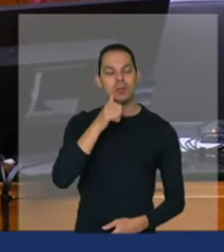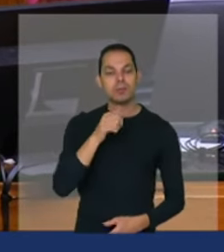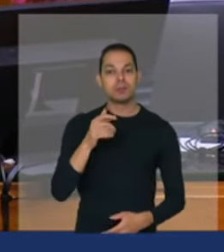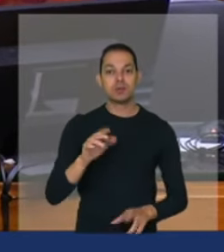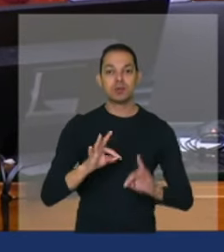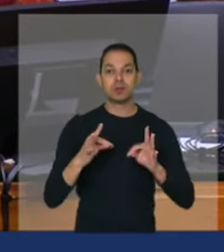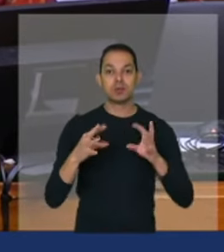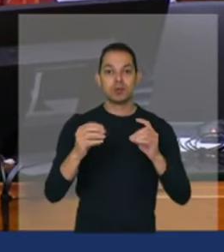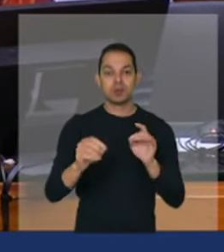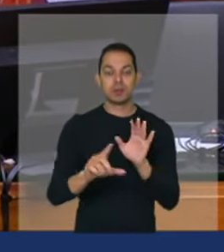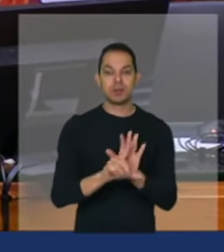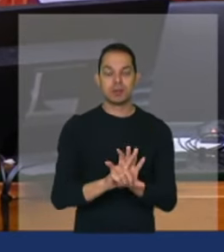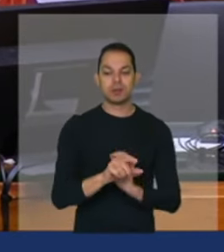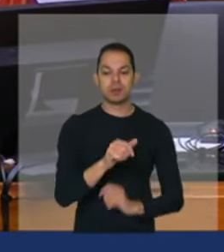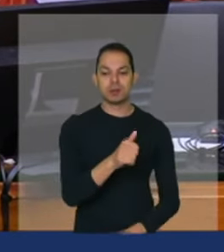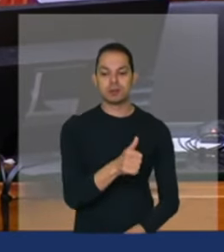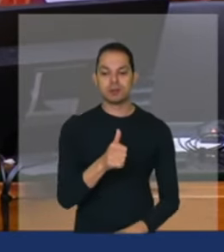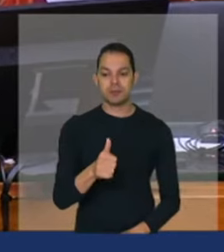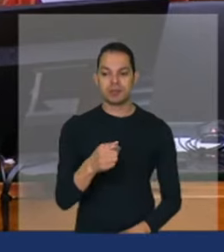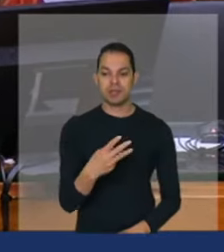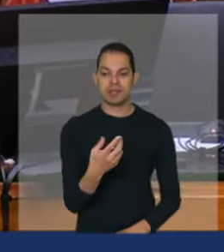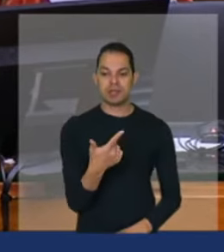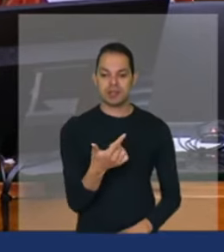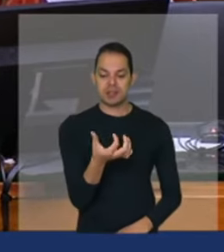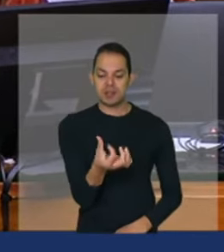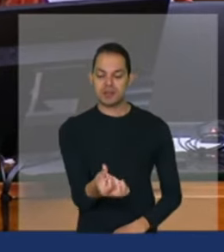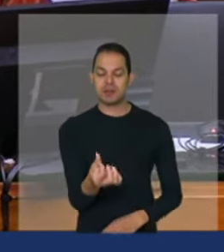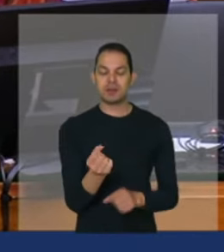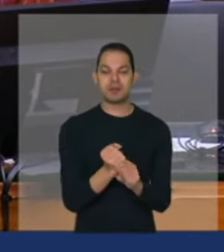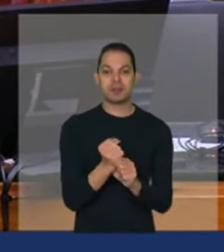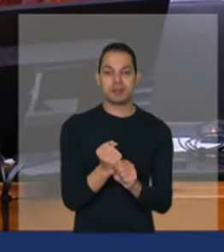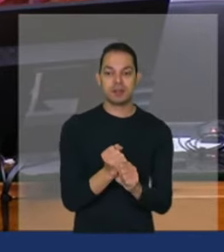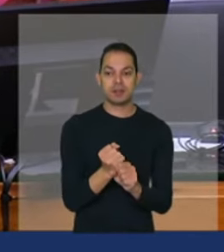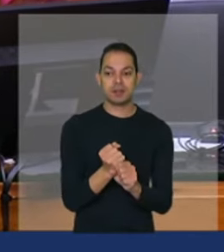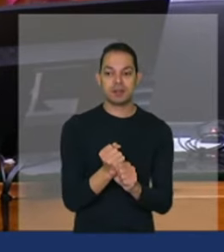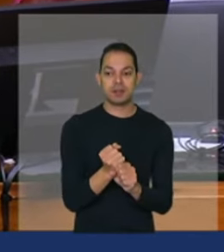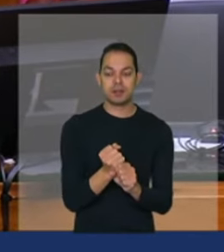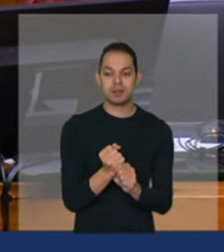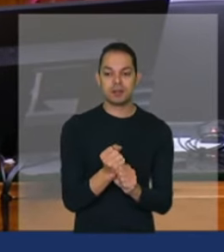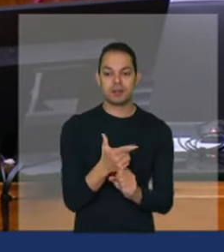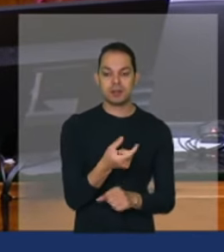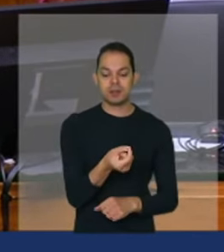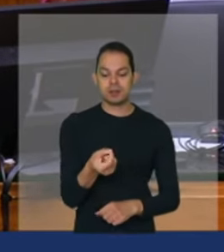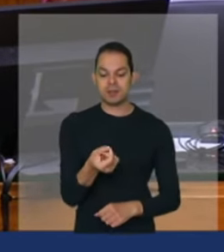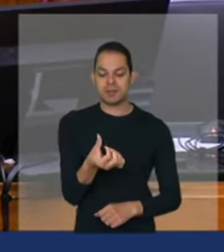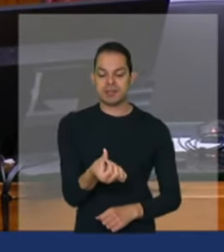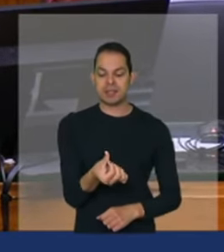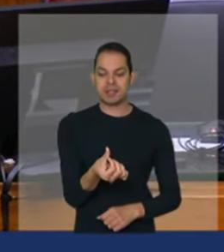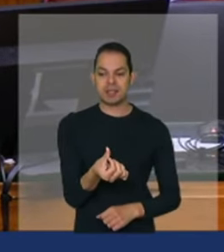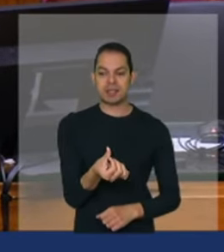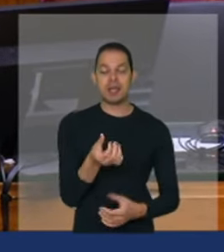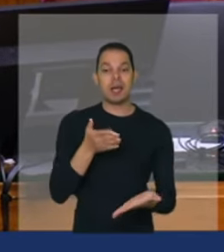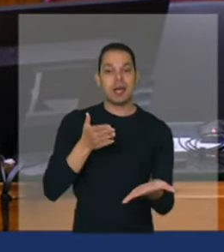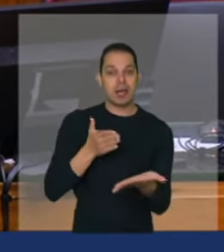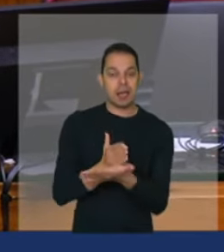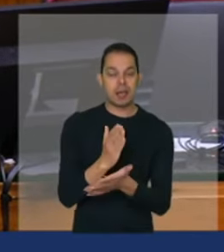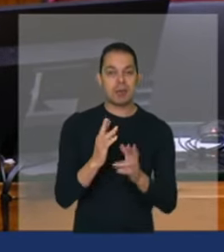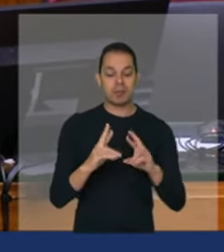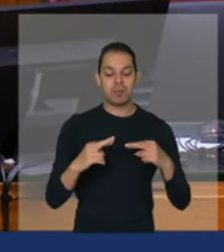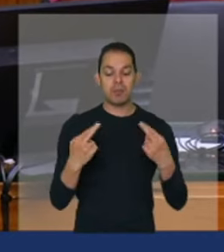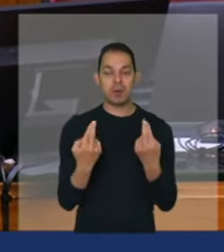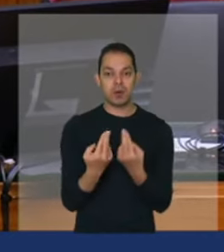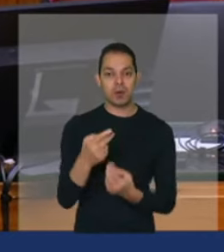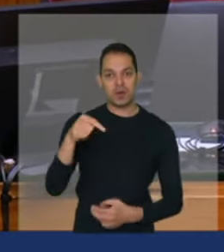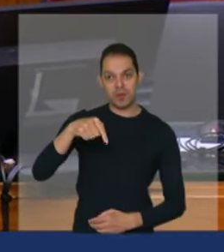11.326, de 2006, aprovada nessa Casa e